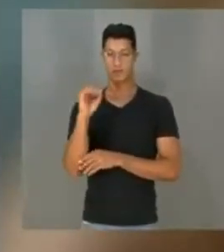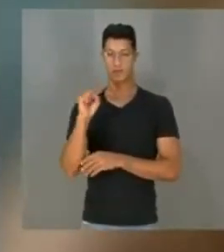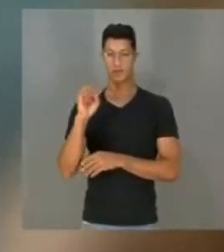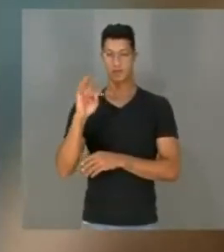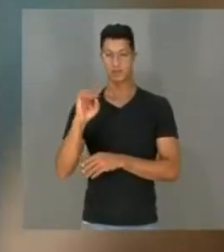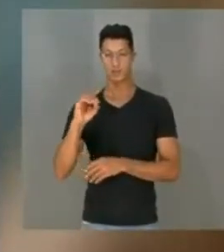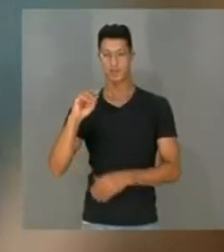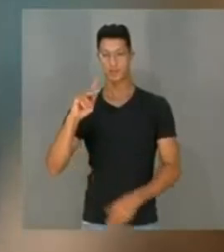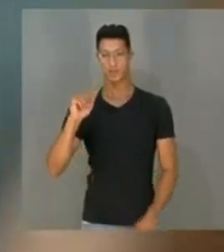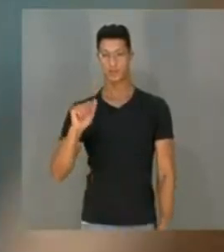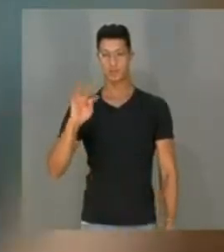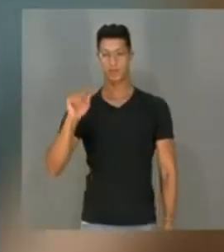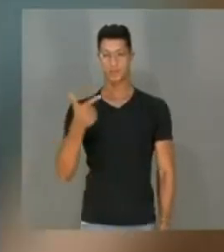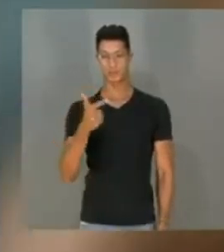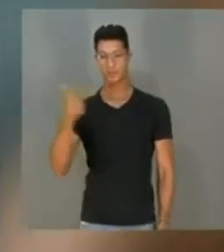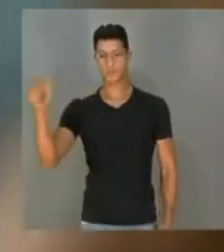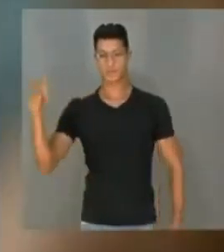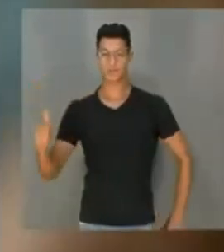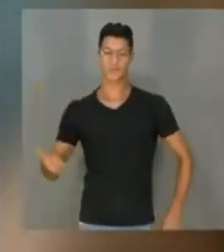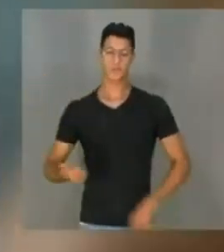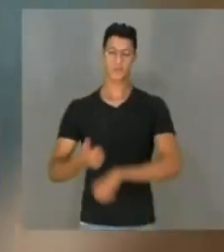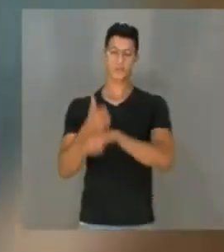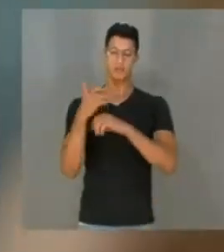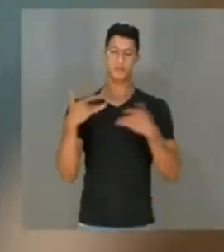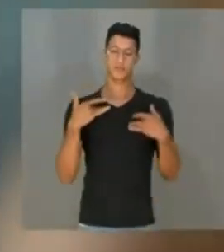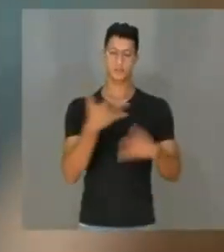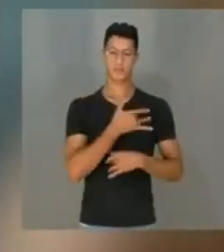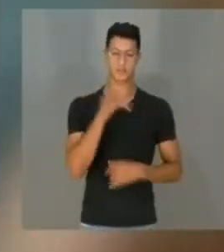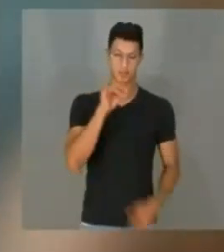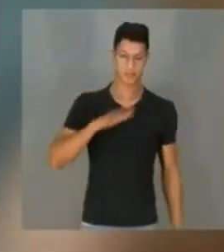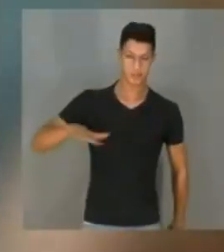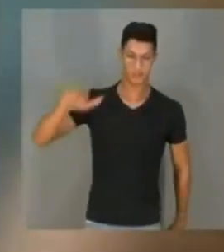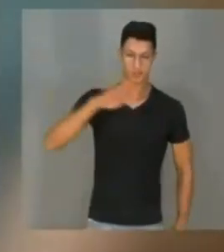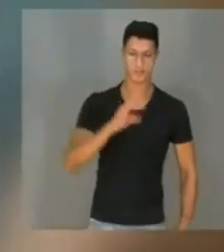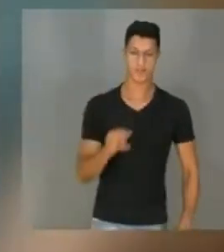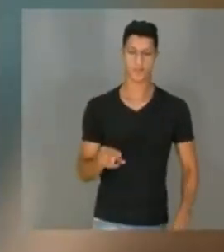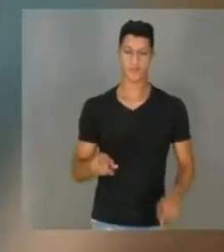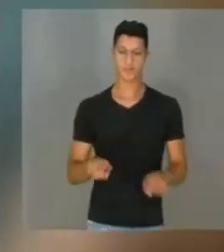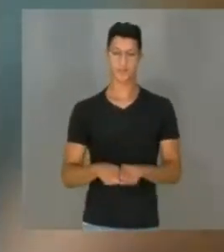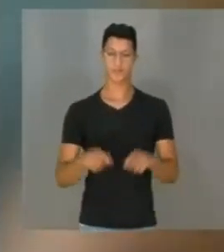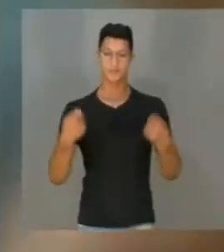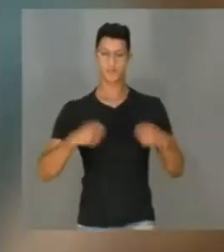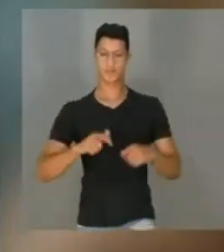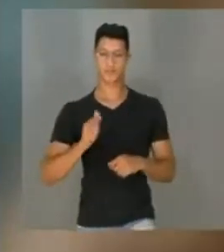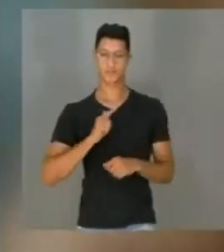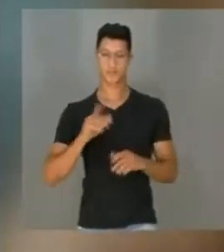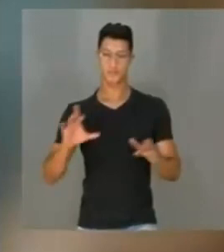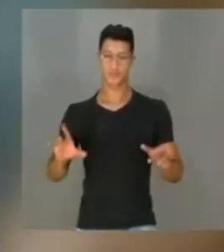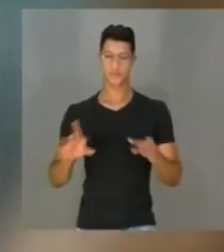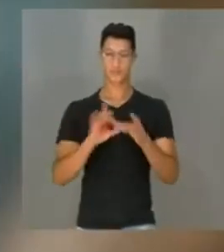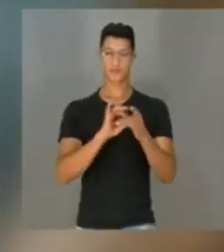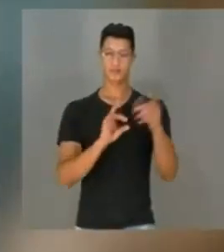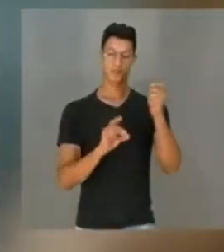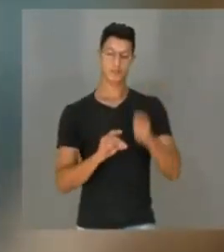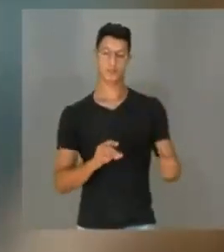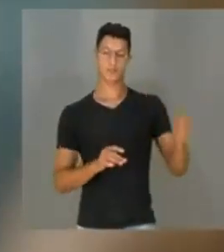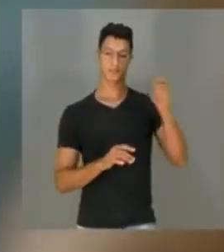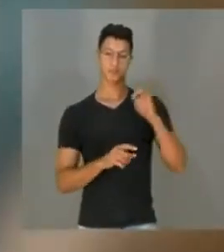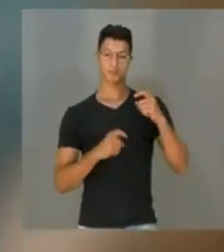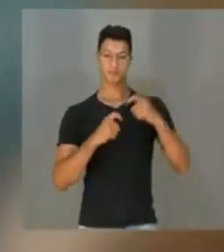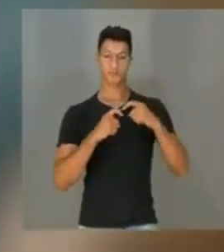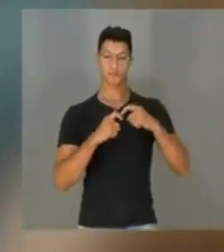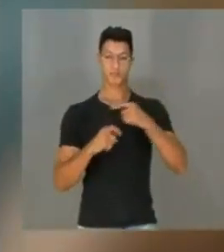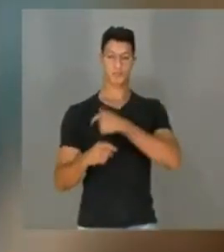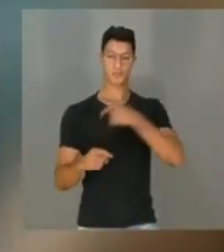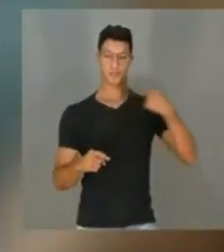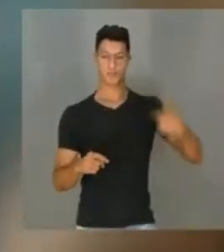assim como outros profissionais da saúde. Também é necessário se filiar a uma associação da medicina